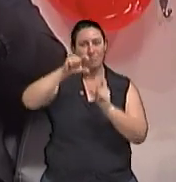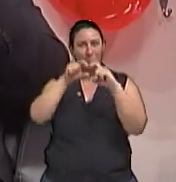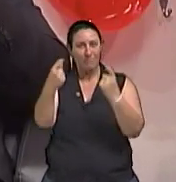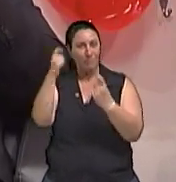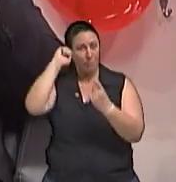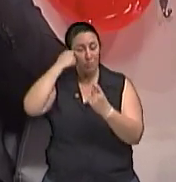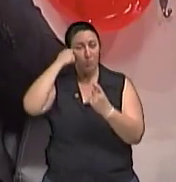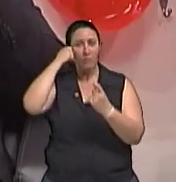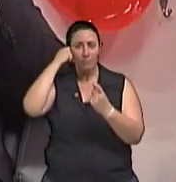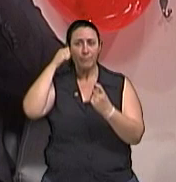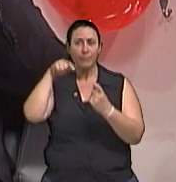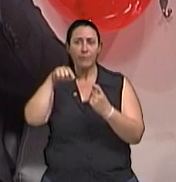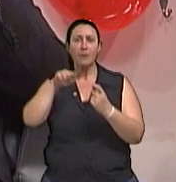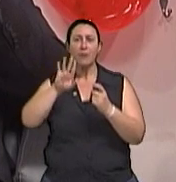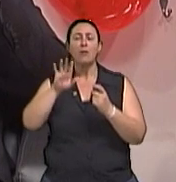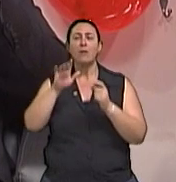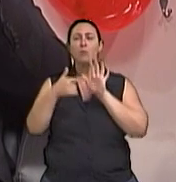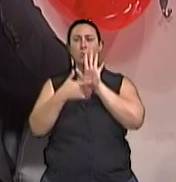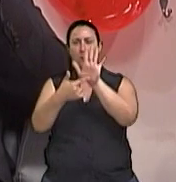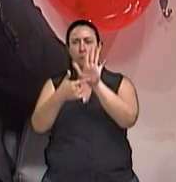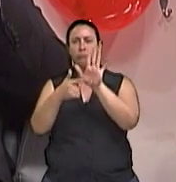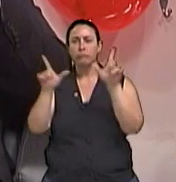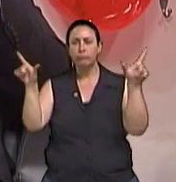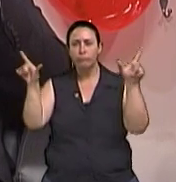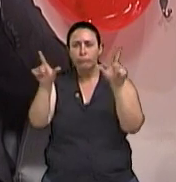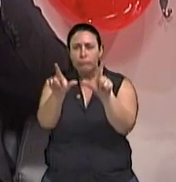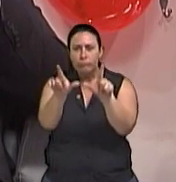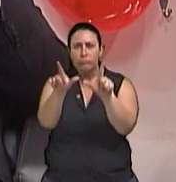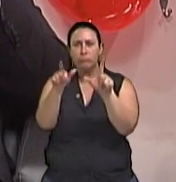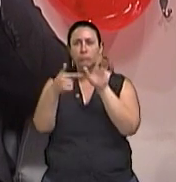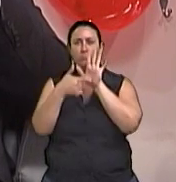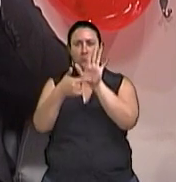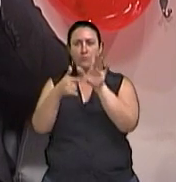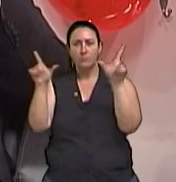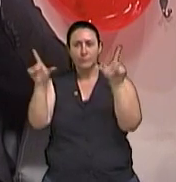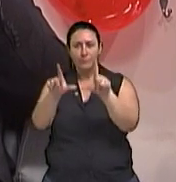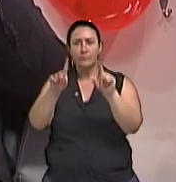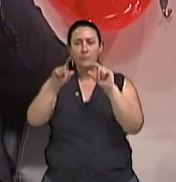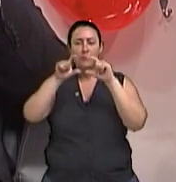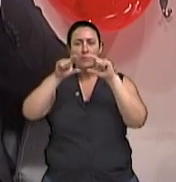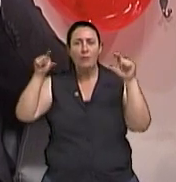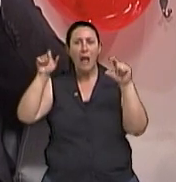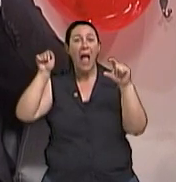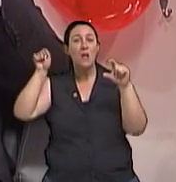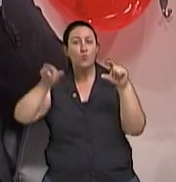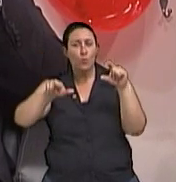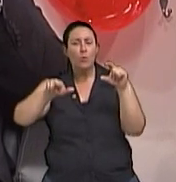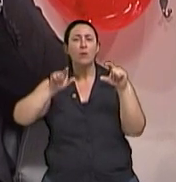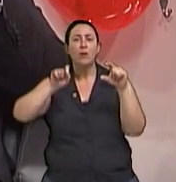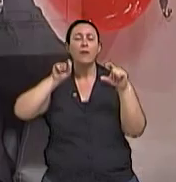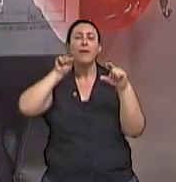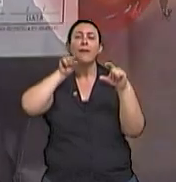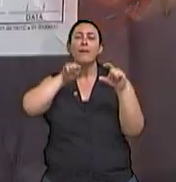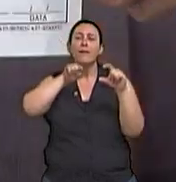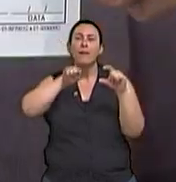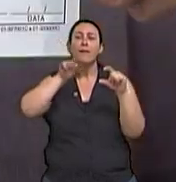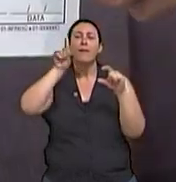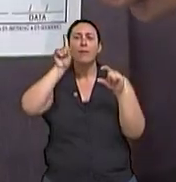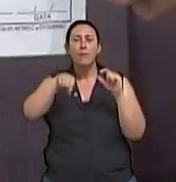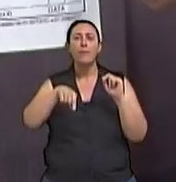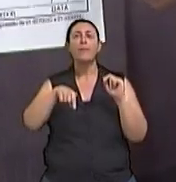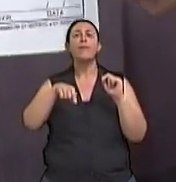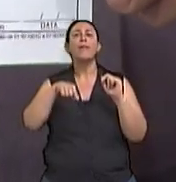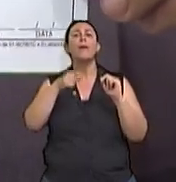azuis, né? Pode focar aí, o receituário que o doutor está mostrando. Que é um medicamento que são